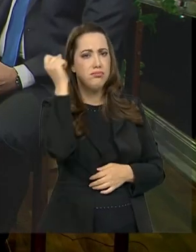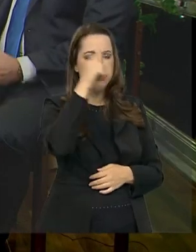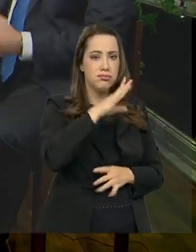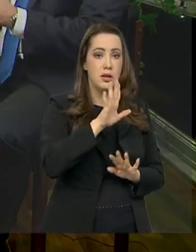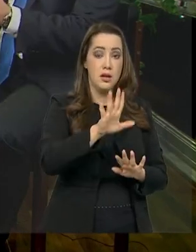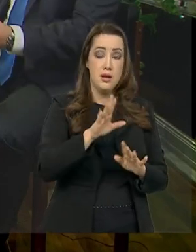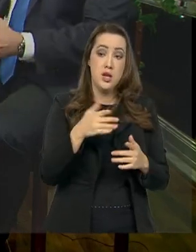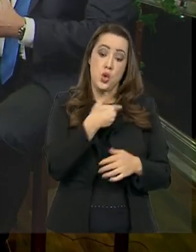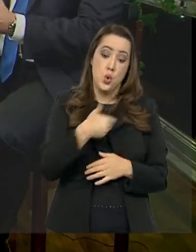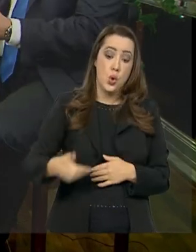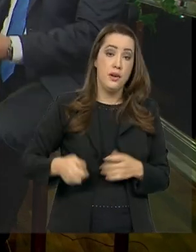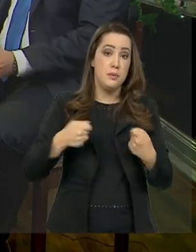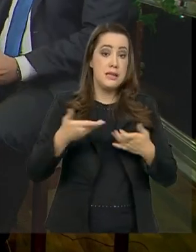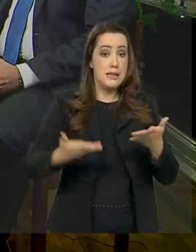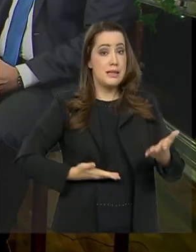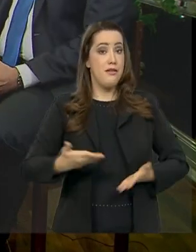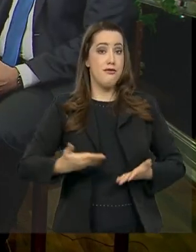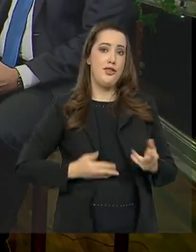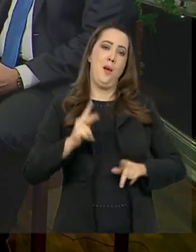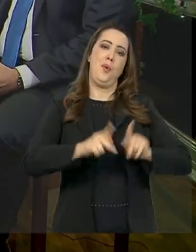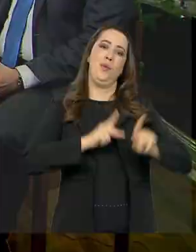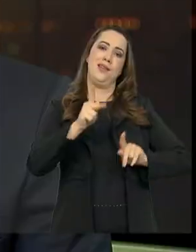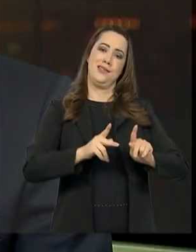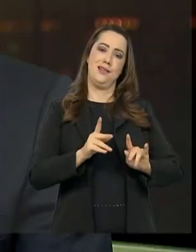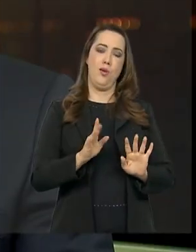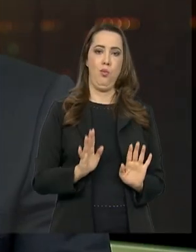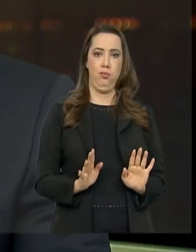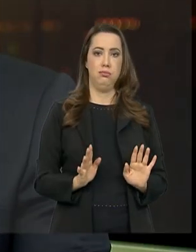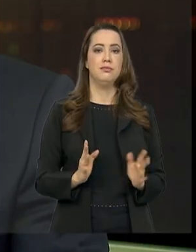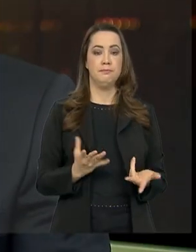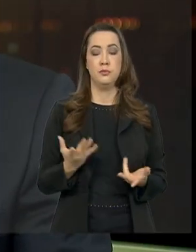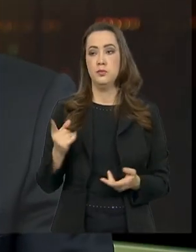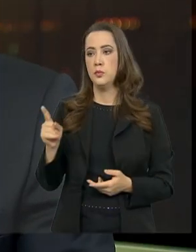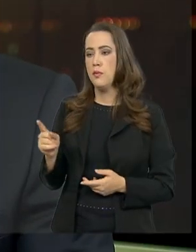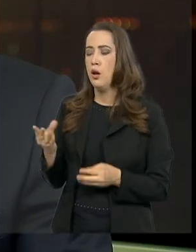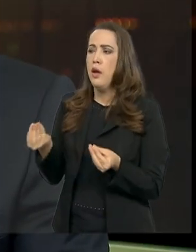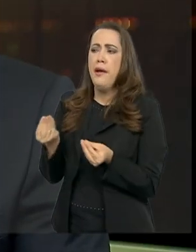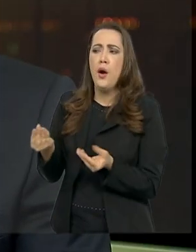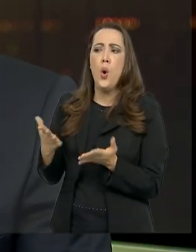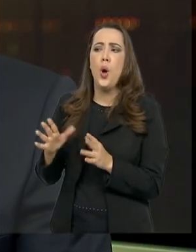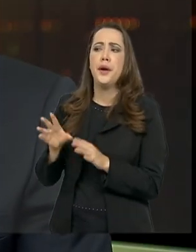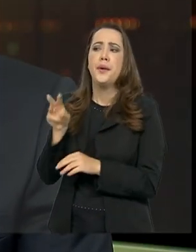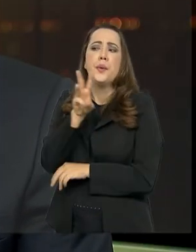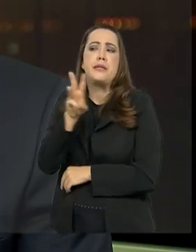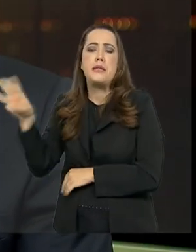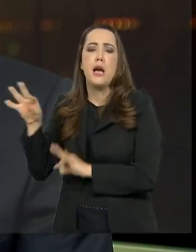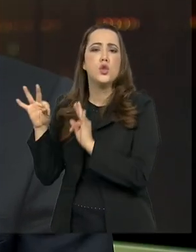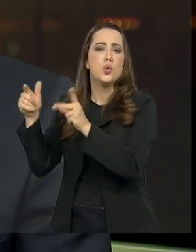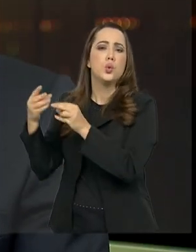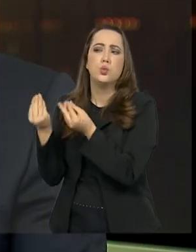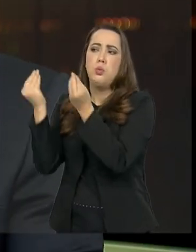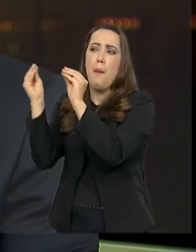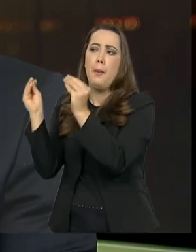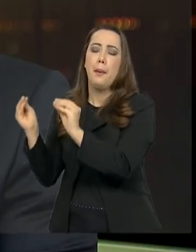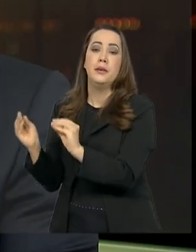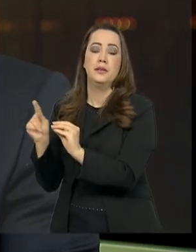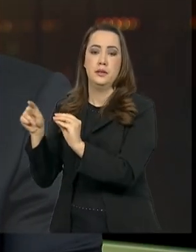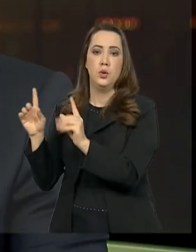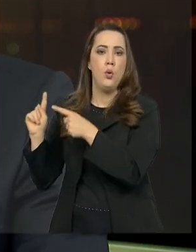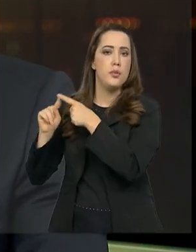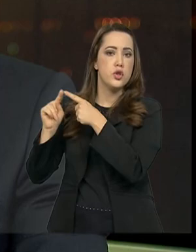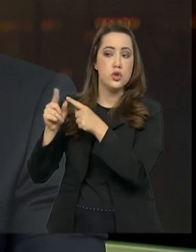contrário. Para facilitar a vida das pessoas. Com certeza. E essa questão da digitalização, a ideia seria chegar em